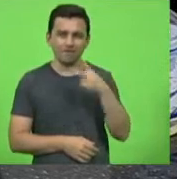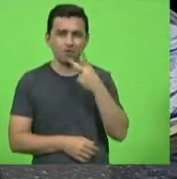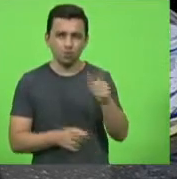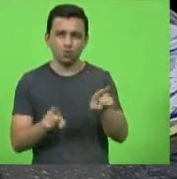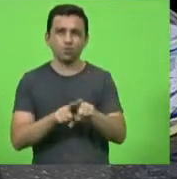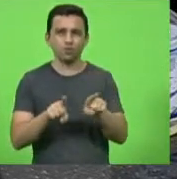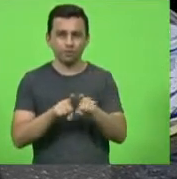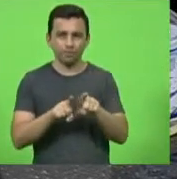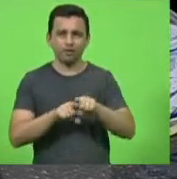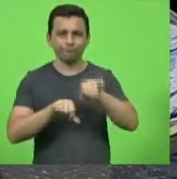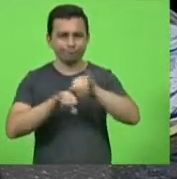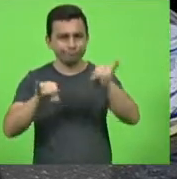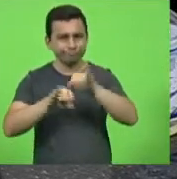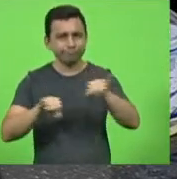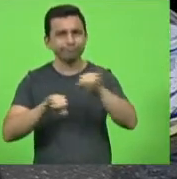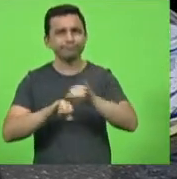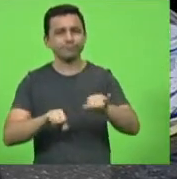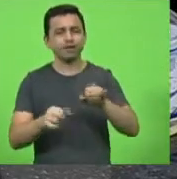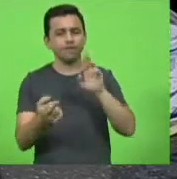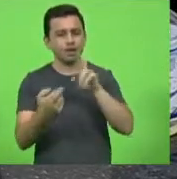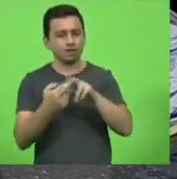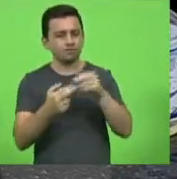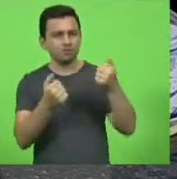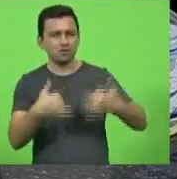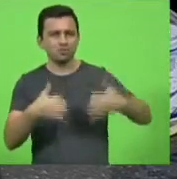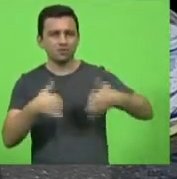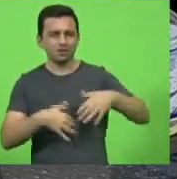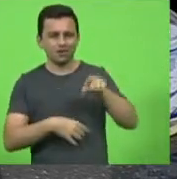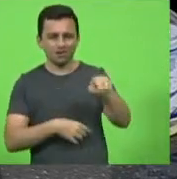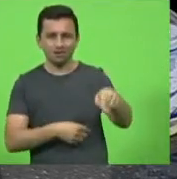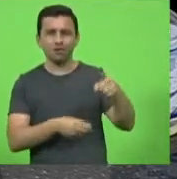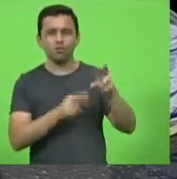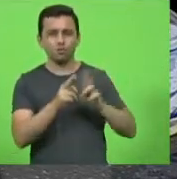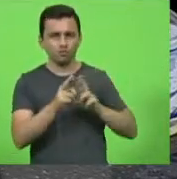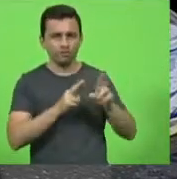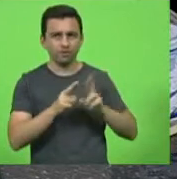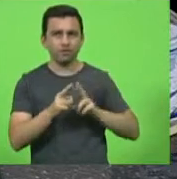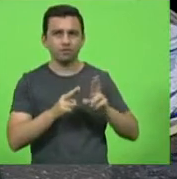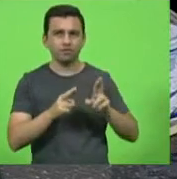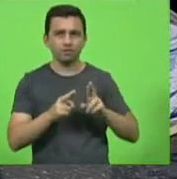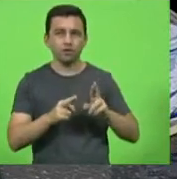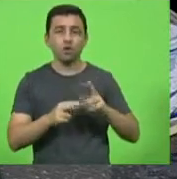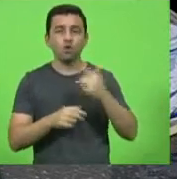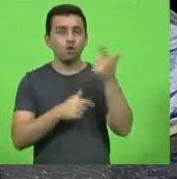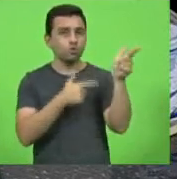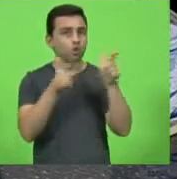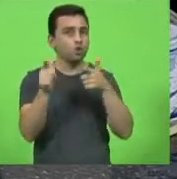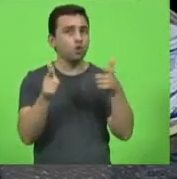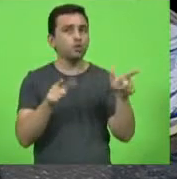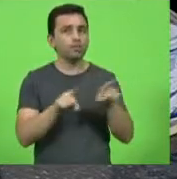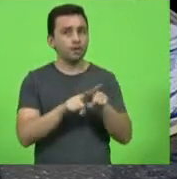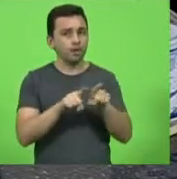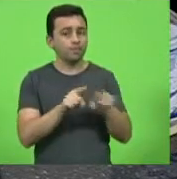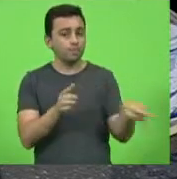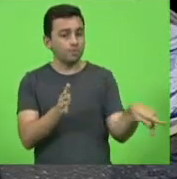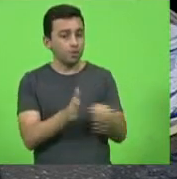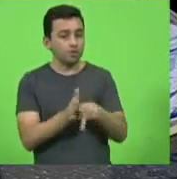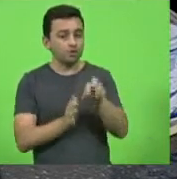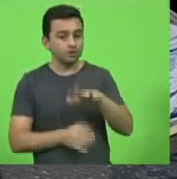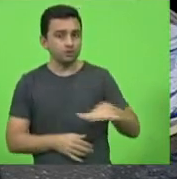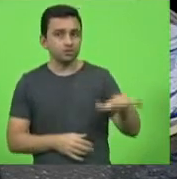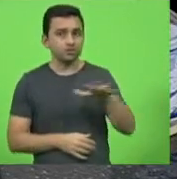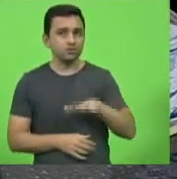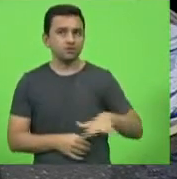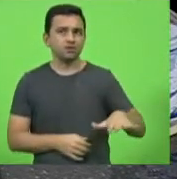também fizeram referências e as outras rodovias daquela região por quem